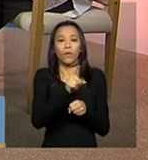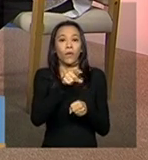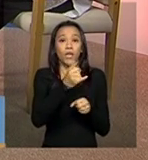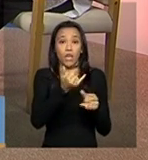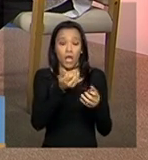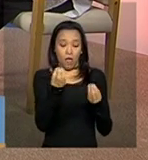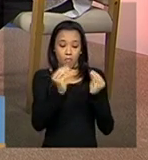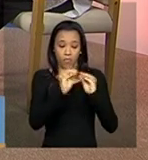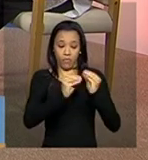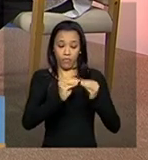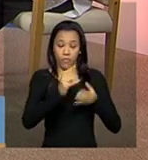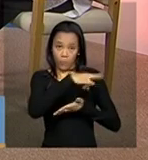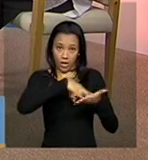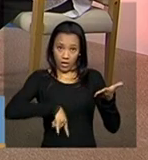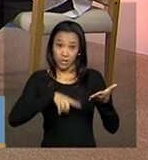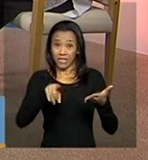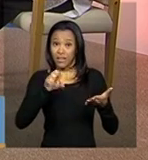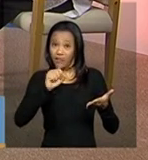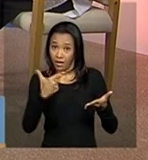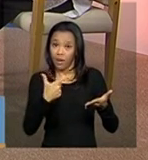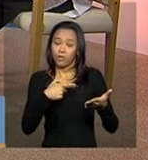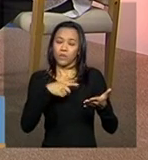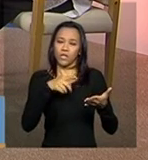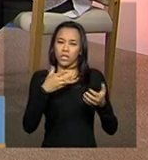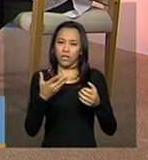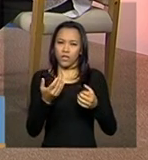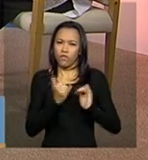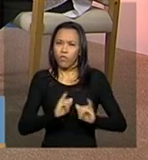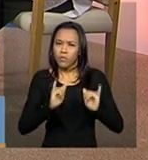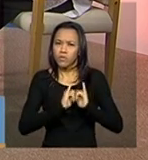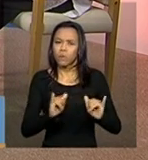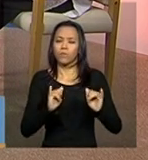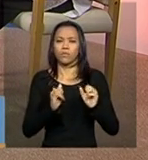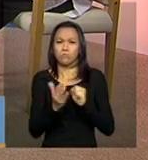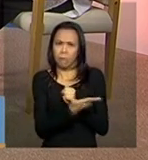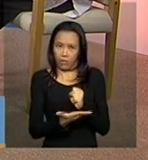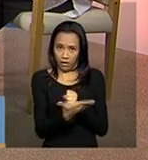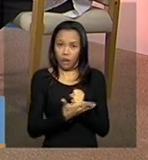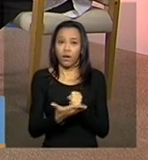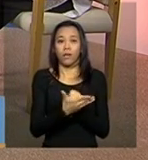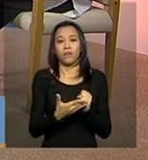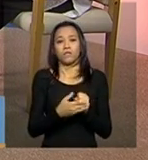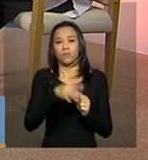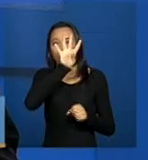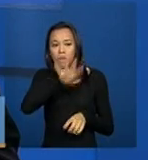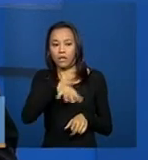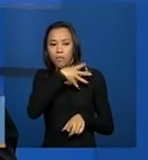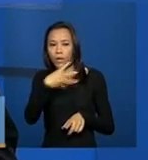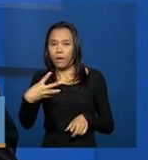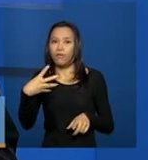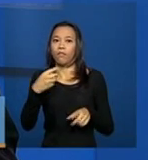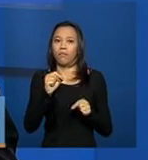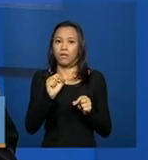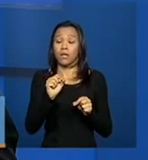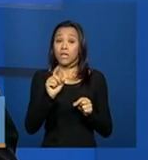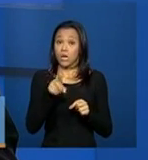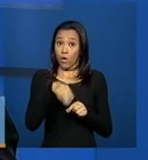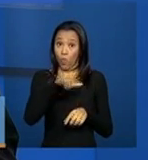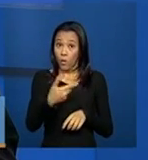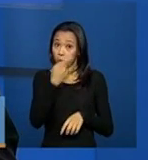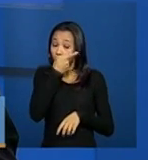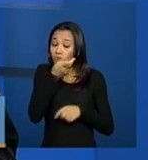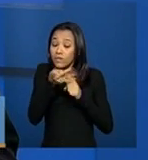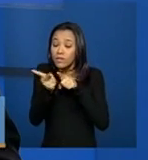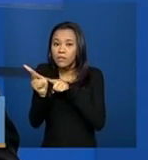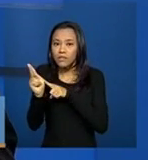toda exclusão é muito delicada, que você mexe em base de dados, às vezes você mexe com referência de algumas tabelas, no caso do parecer de visita,